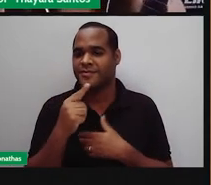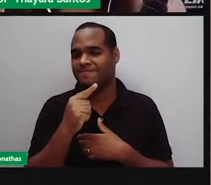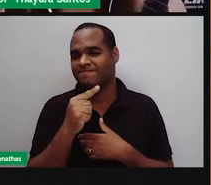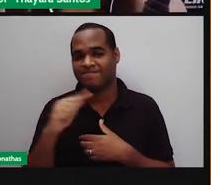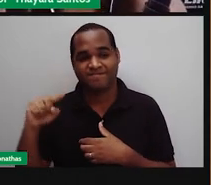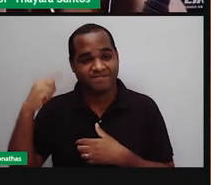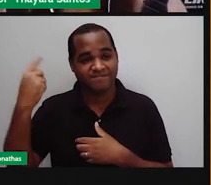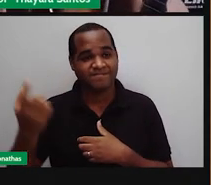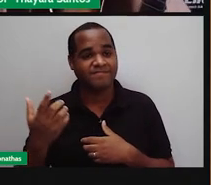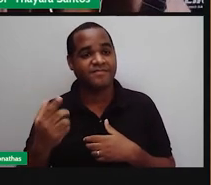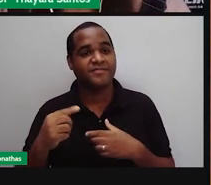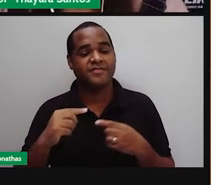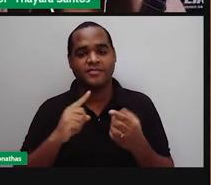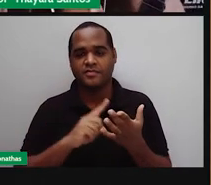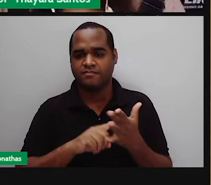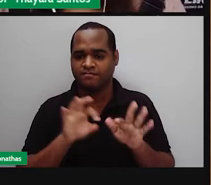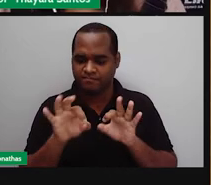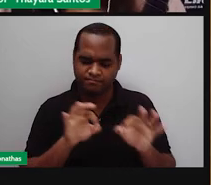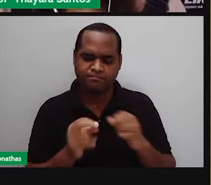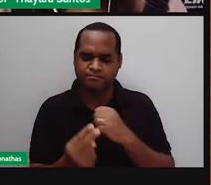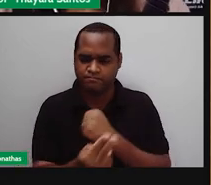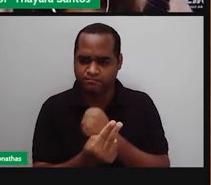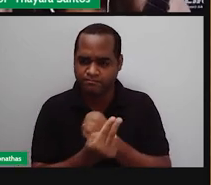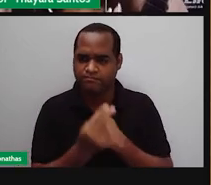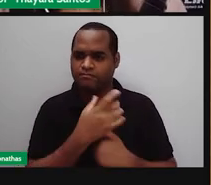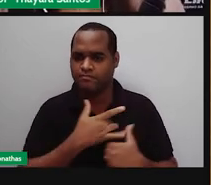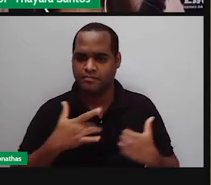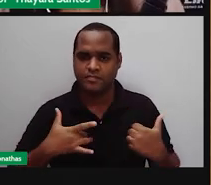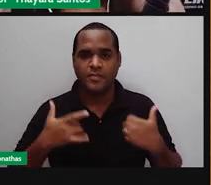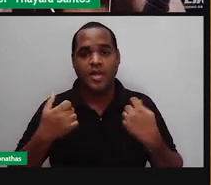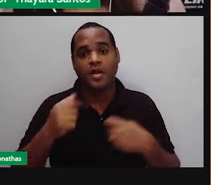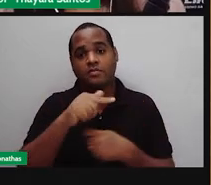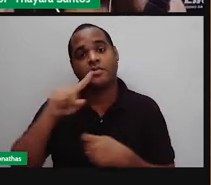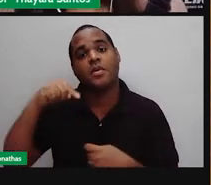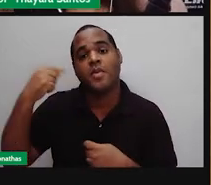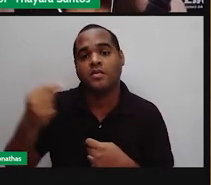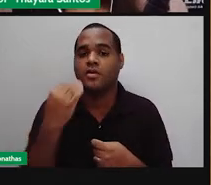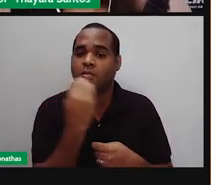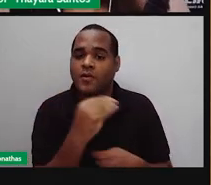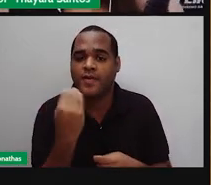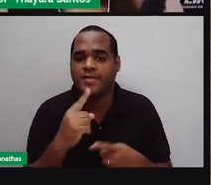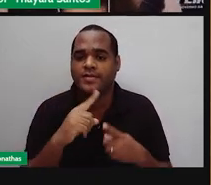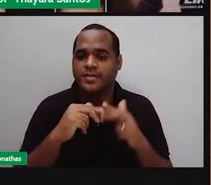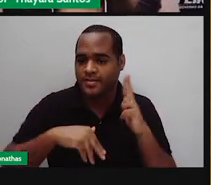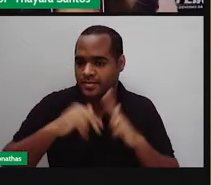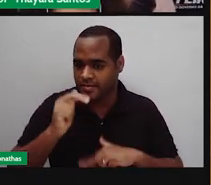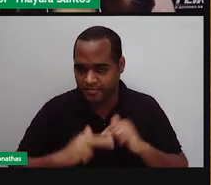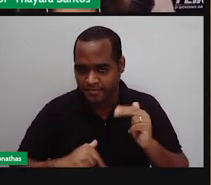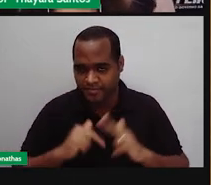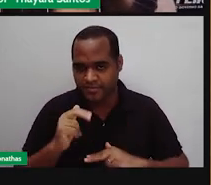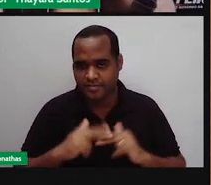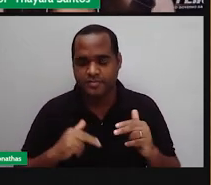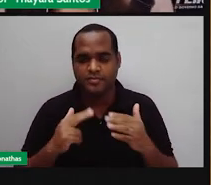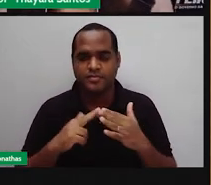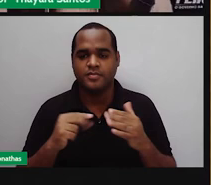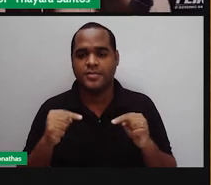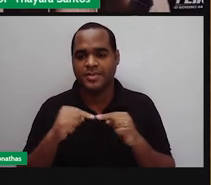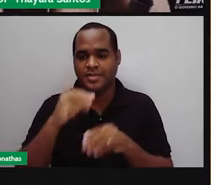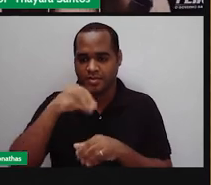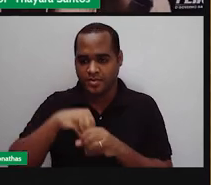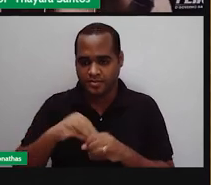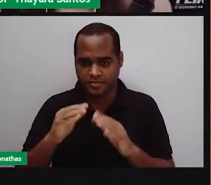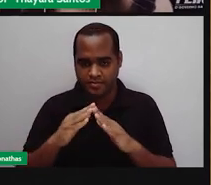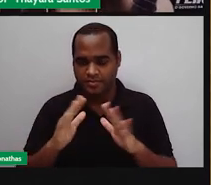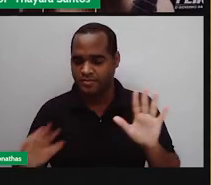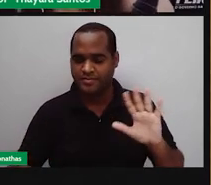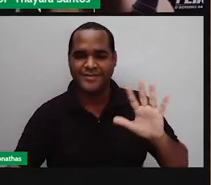Então, pessoal, até a próxima aula. Se cuidem aí e eu espero vocês semana que vem. Aproveitem esse São João Praia também, viu? Dentro de casa,